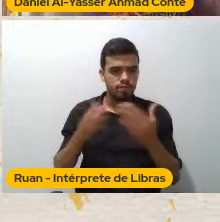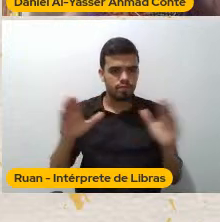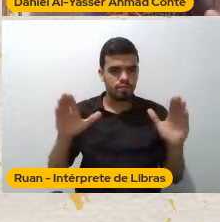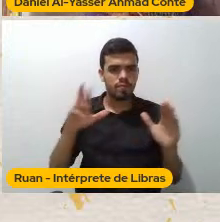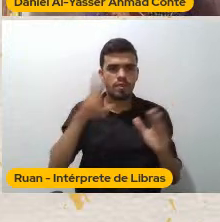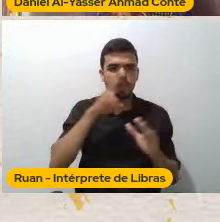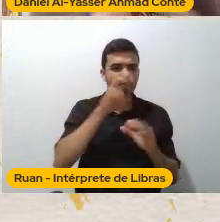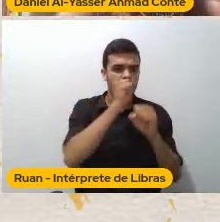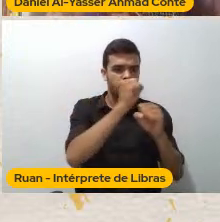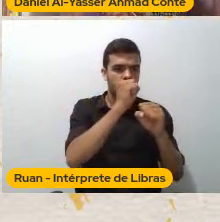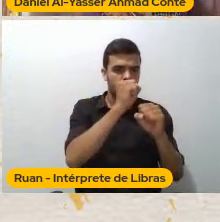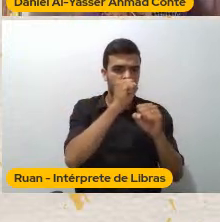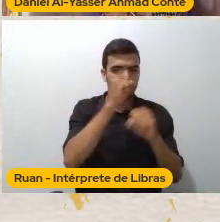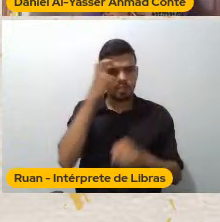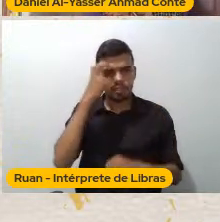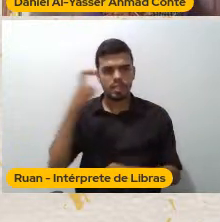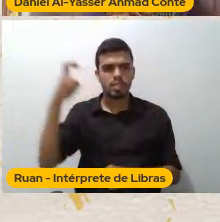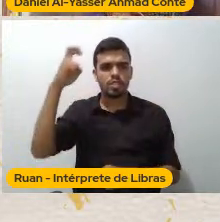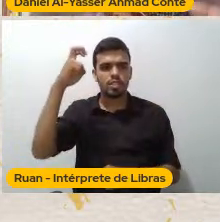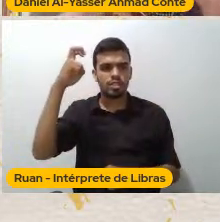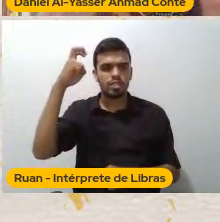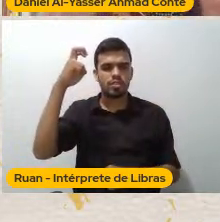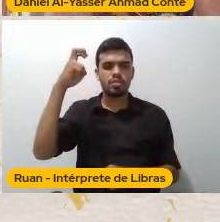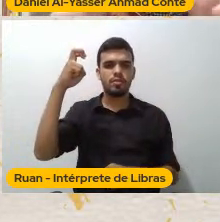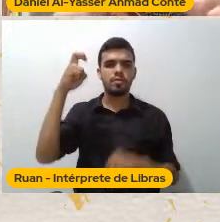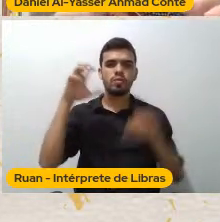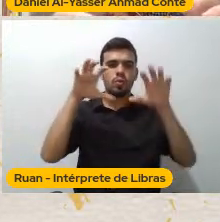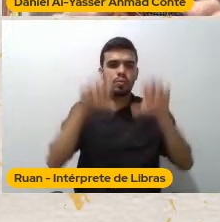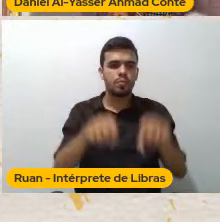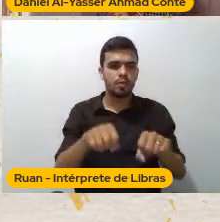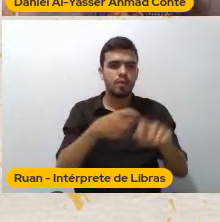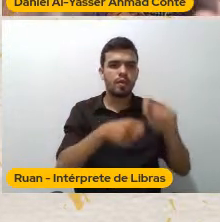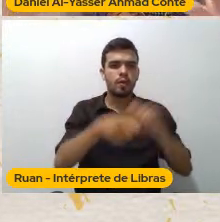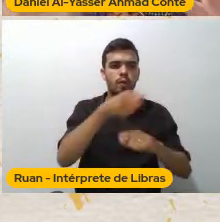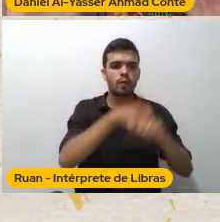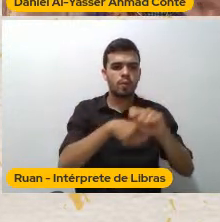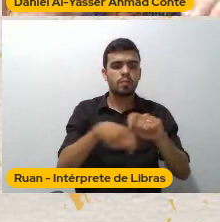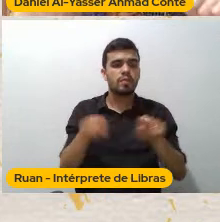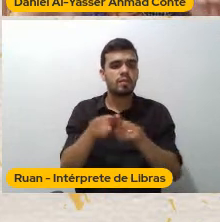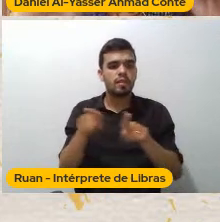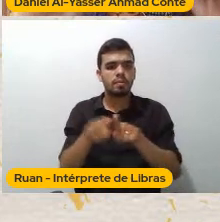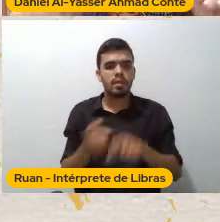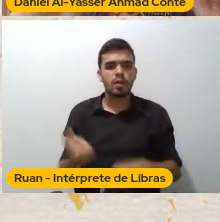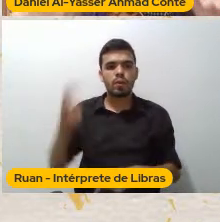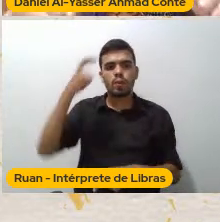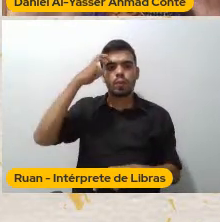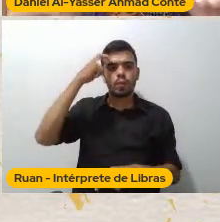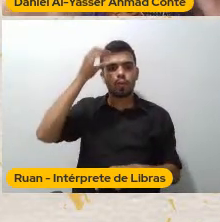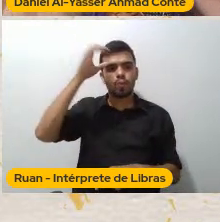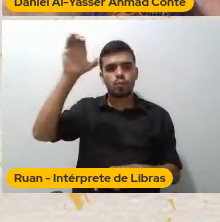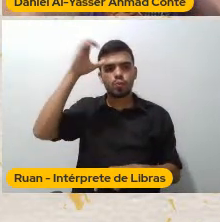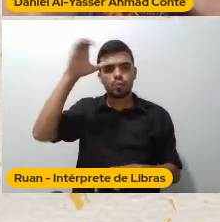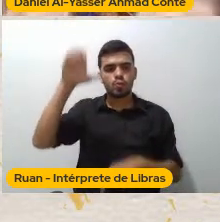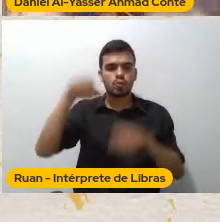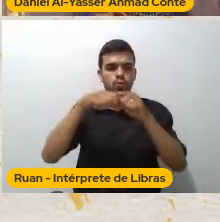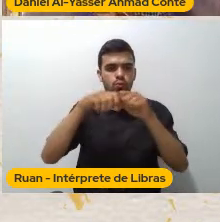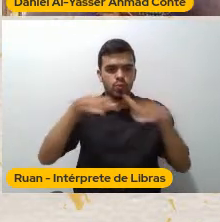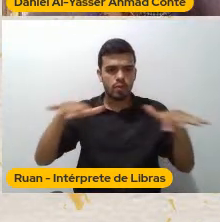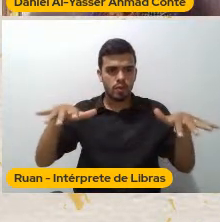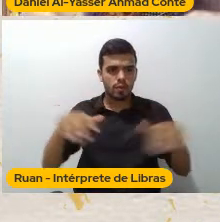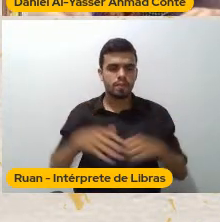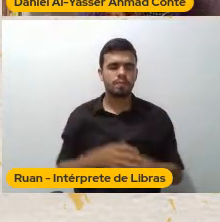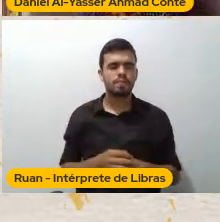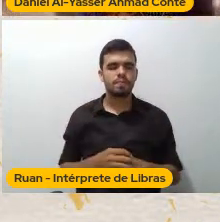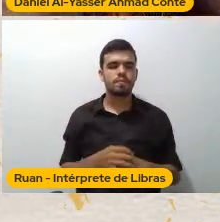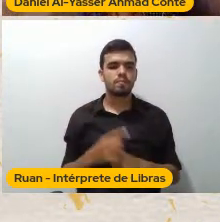econômico E cultural Ele começa A ser dominado Ele vai Nós vamos tendo Uma ideia